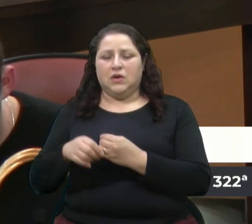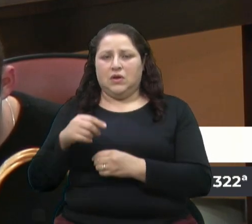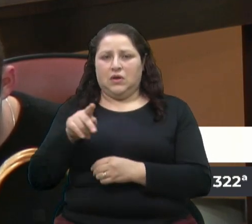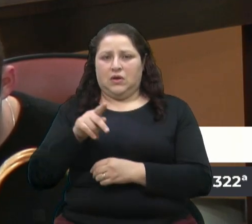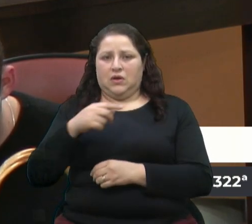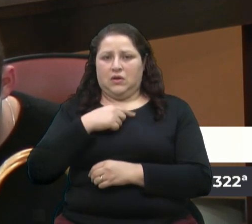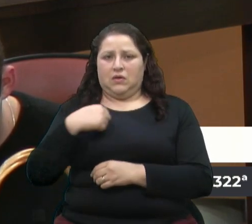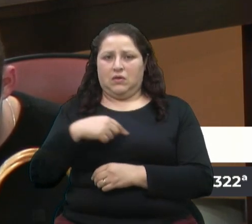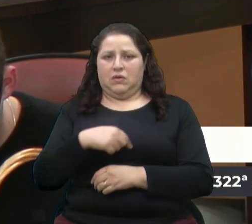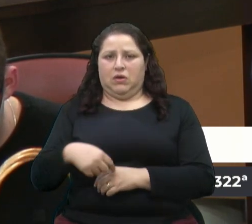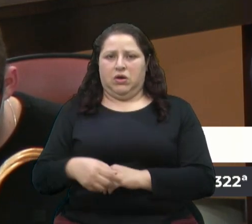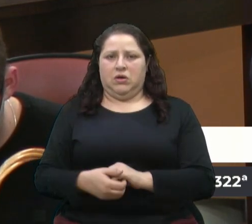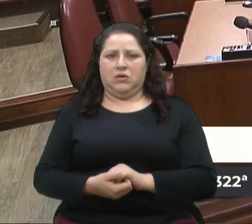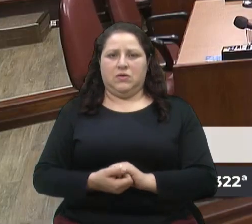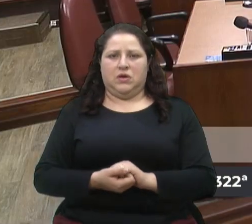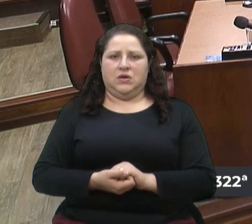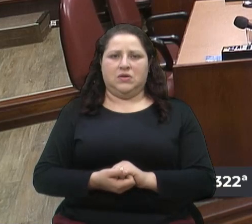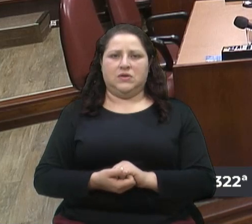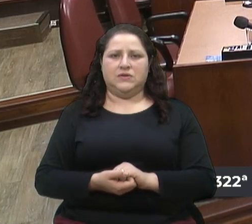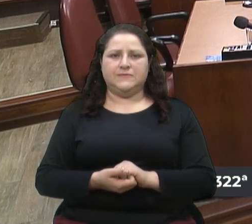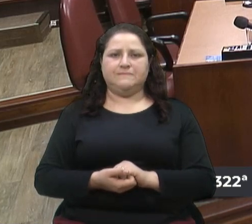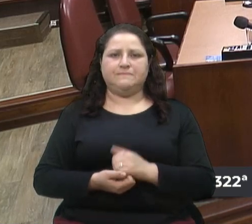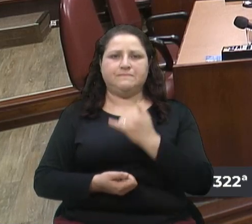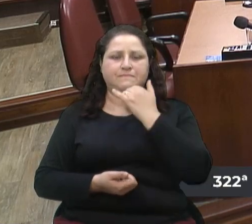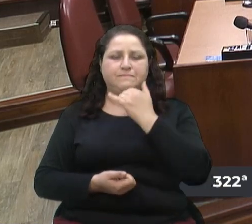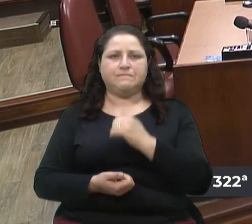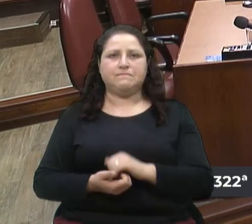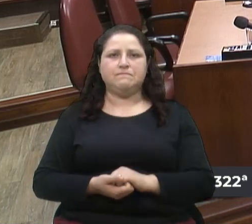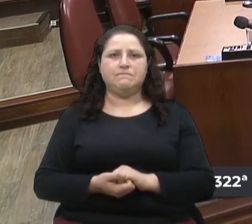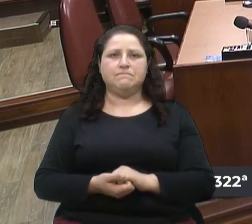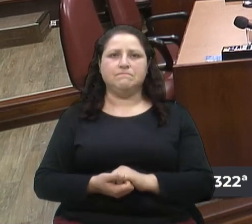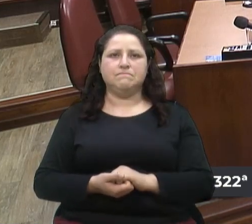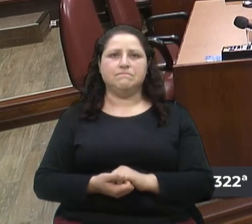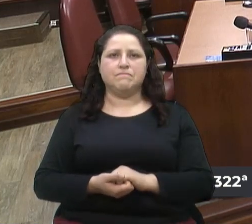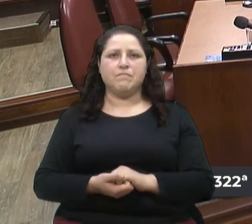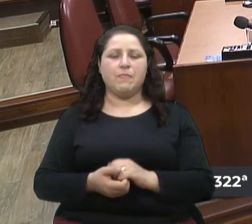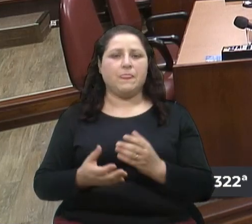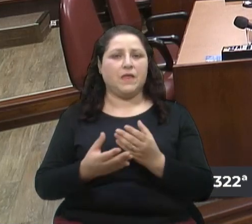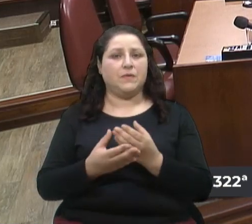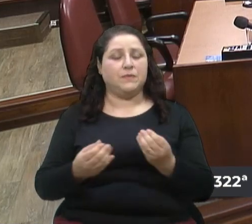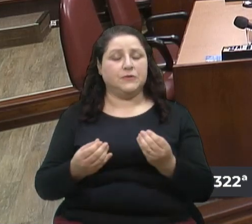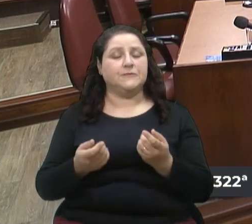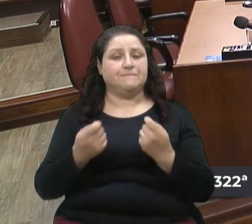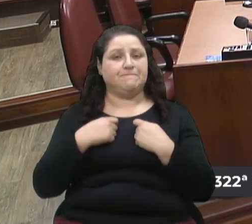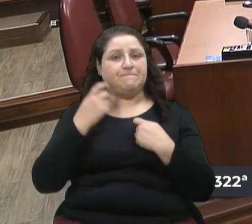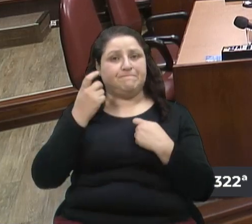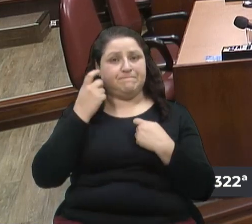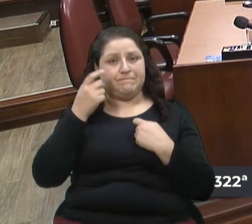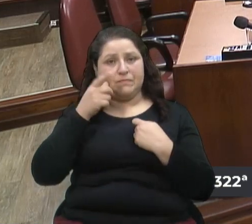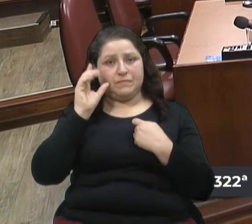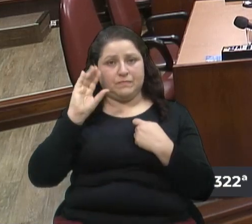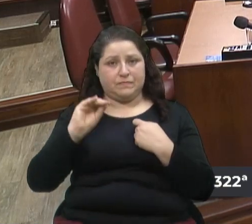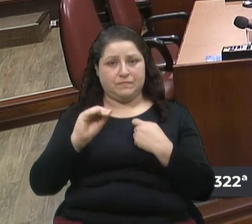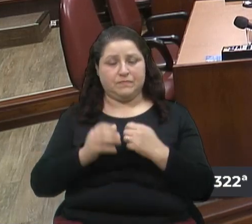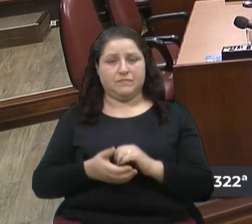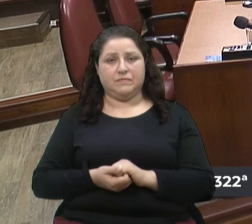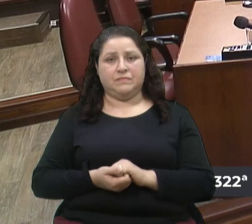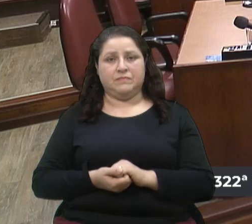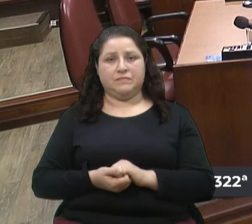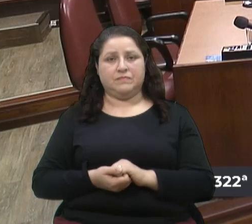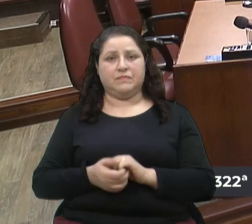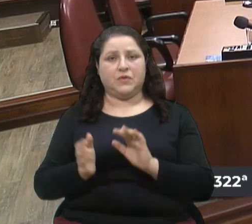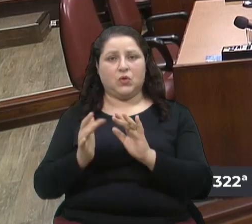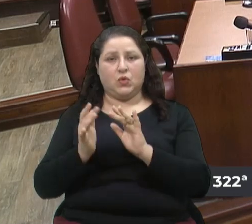Obrigado. Obrigado, vereador Luiz. É muito preocupante, ontem à noite, em